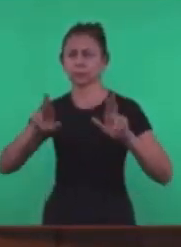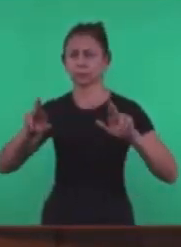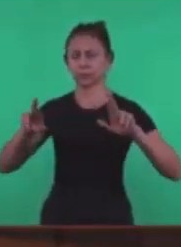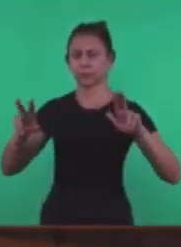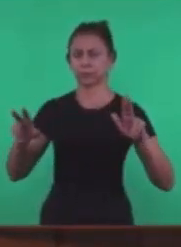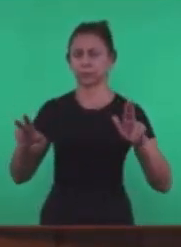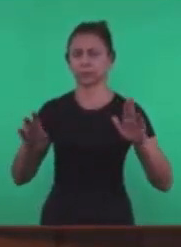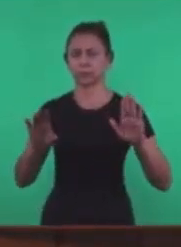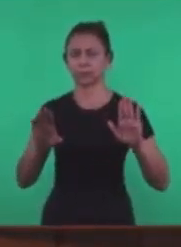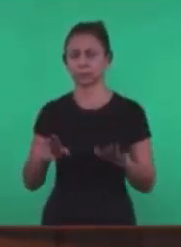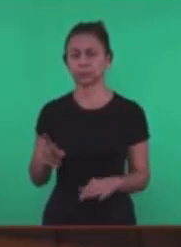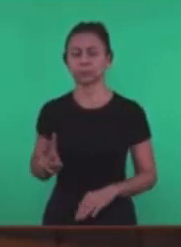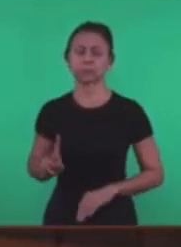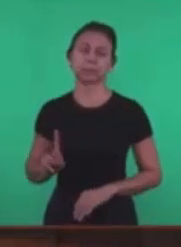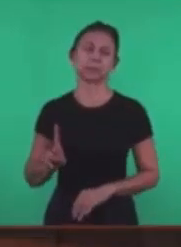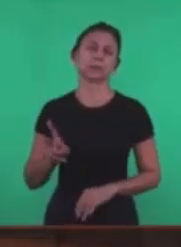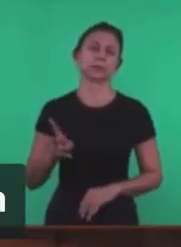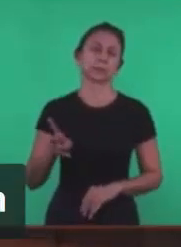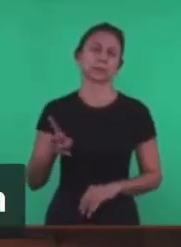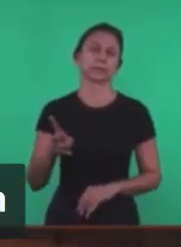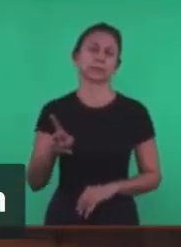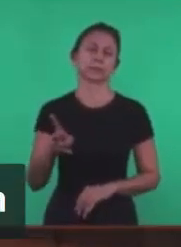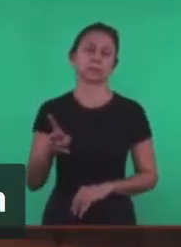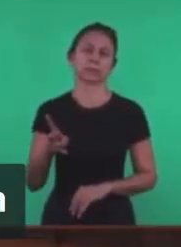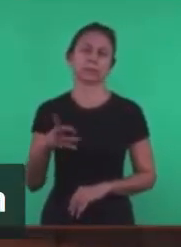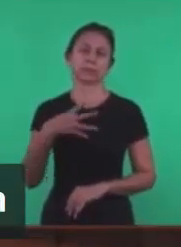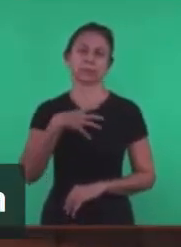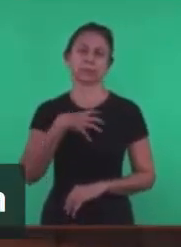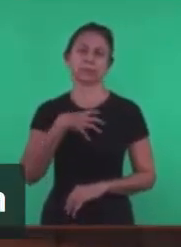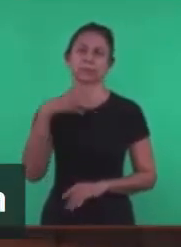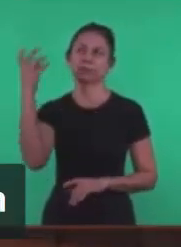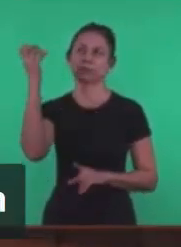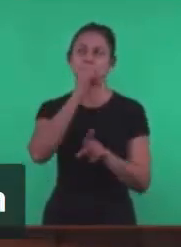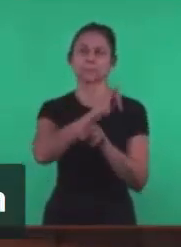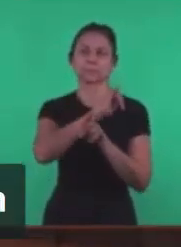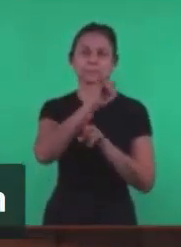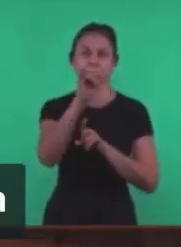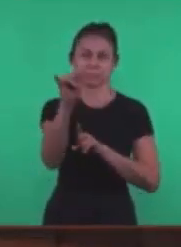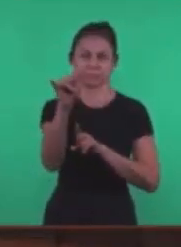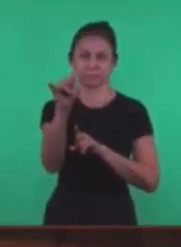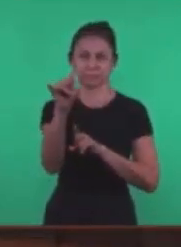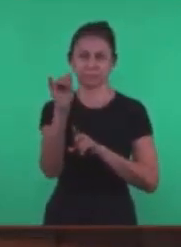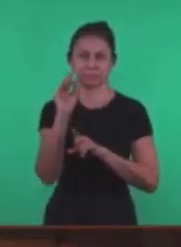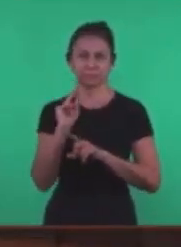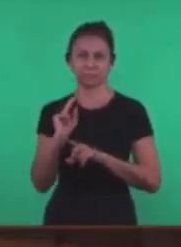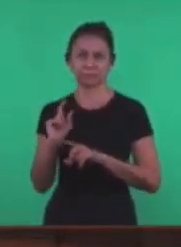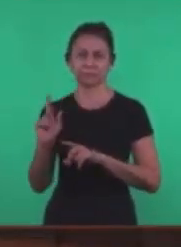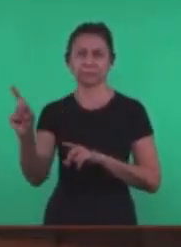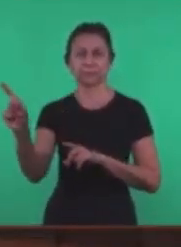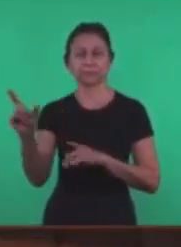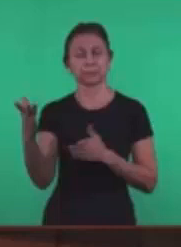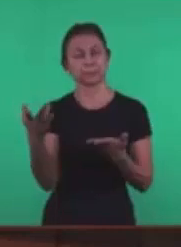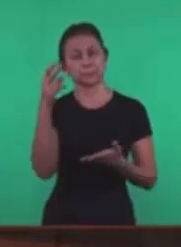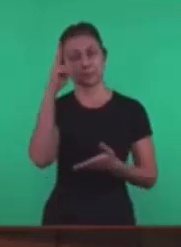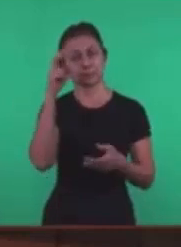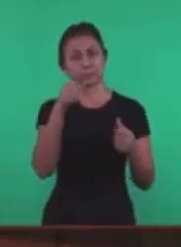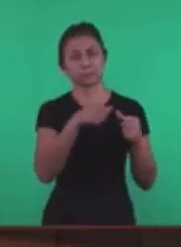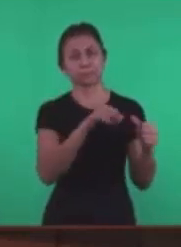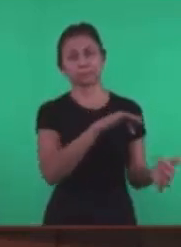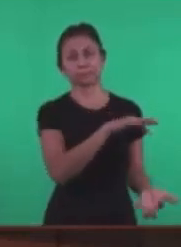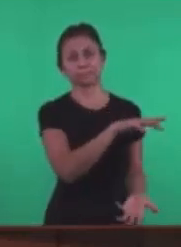que se prolongam No sentido profético Para a eternidade E aquilo que é histórico Vai ficar aqui